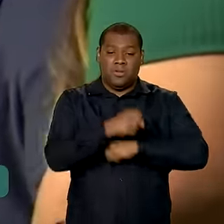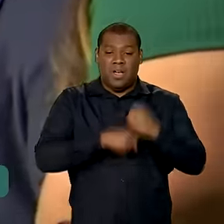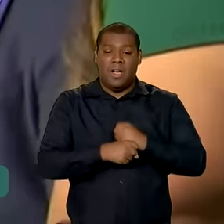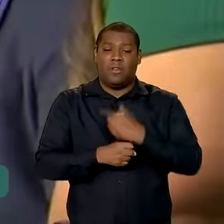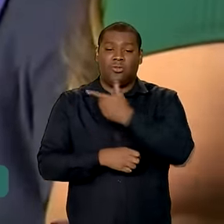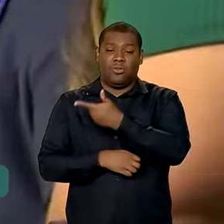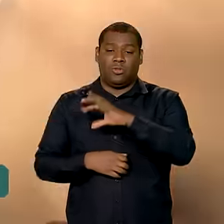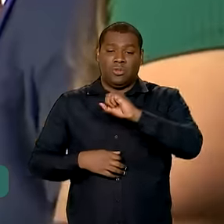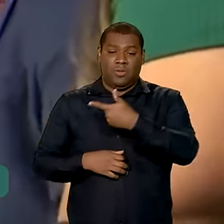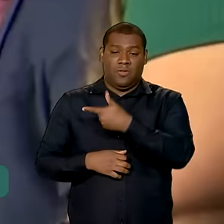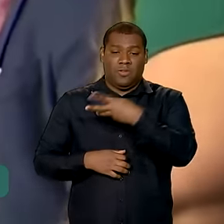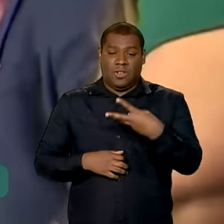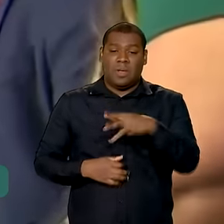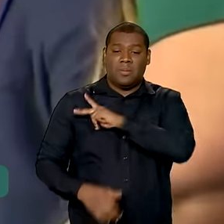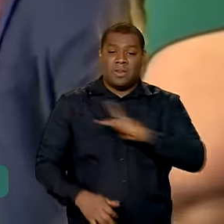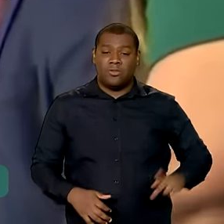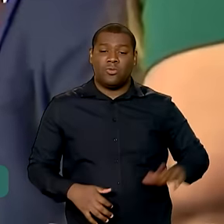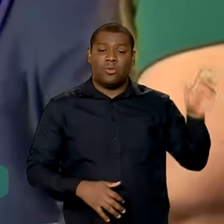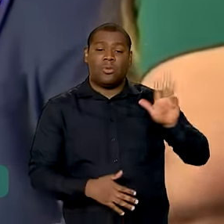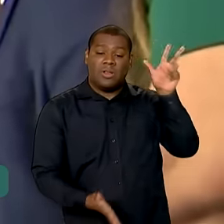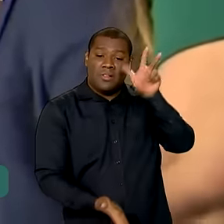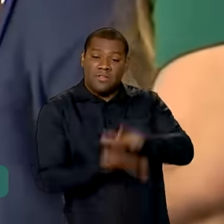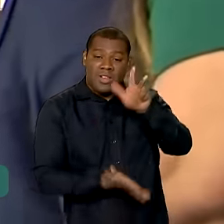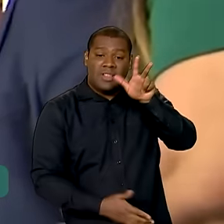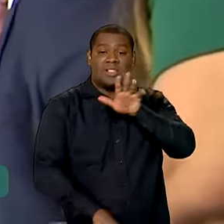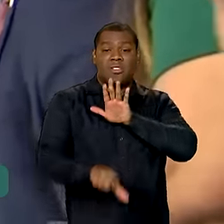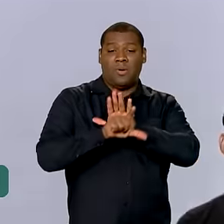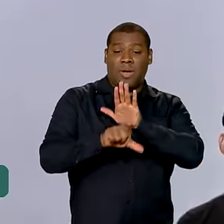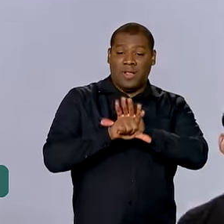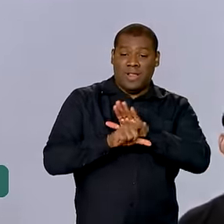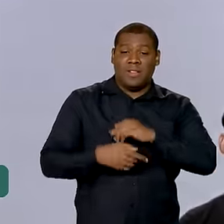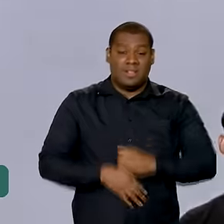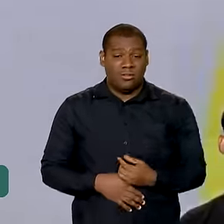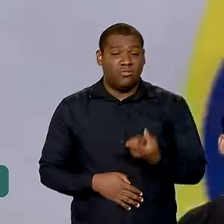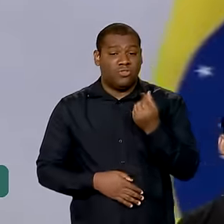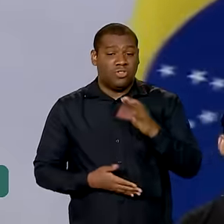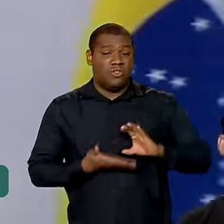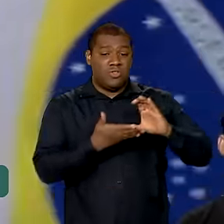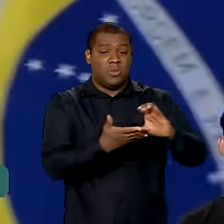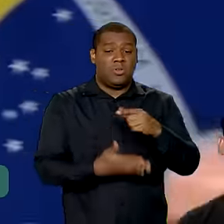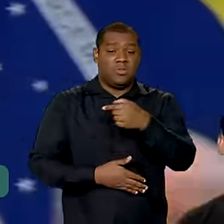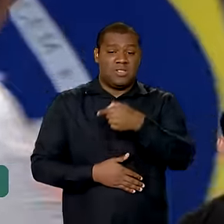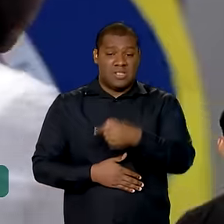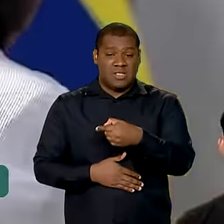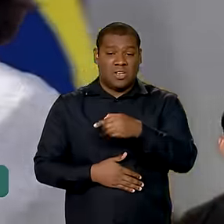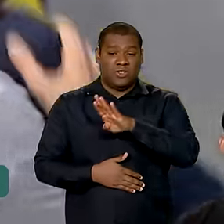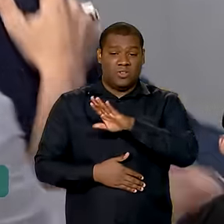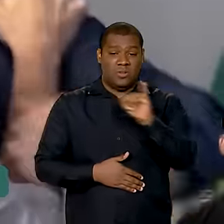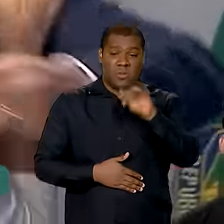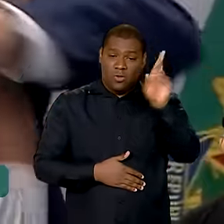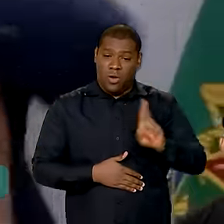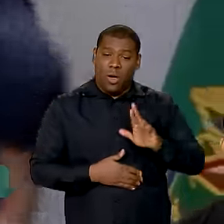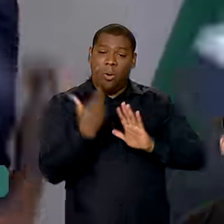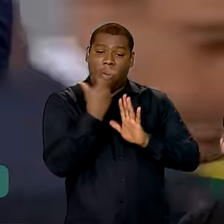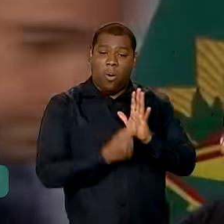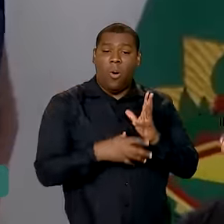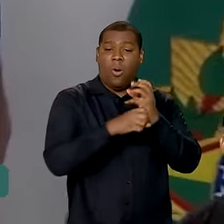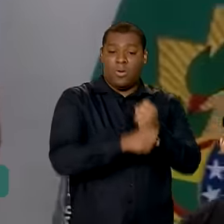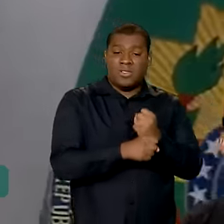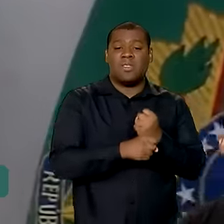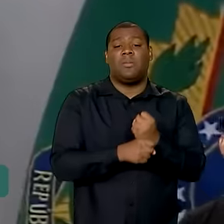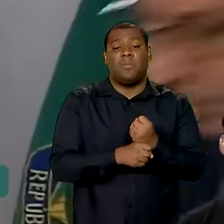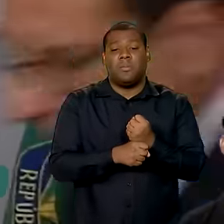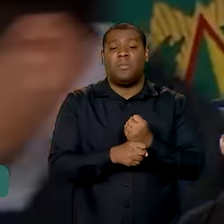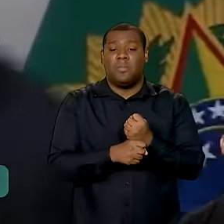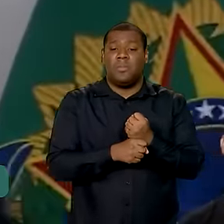sancionou a lei que abriu crédito de 7,3 bilhões de reais no orçamento do Fundo